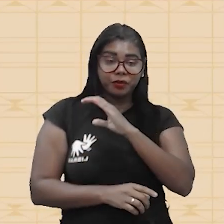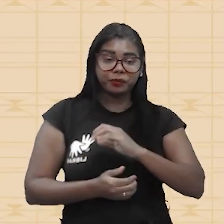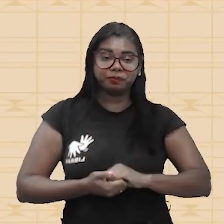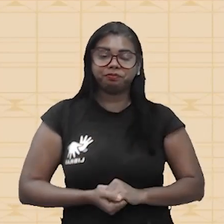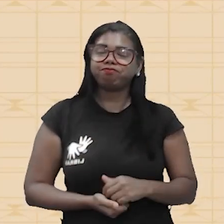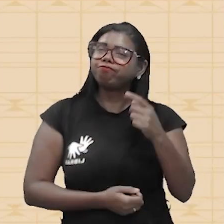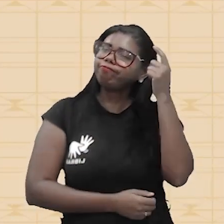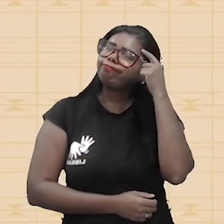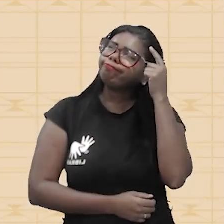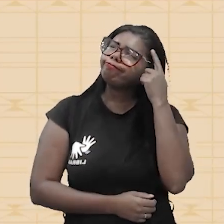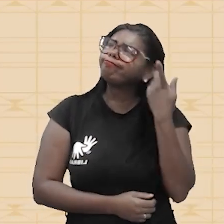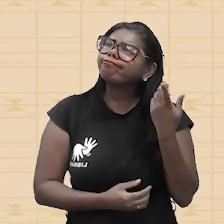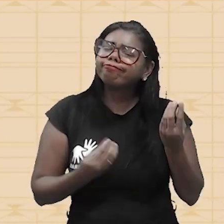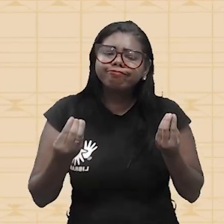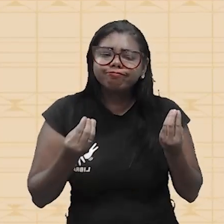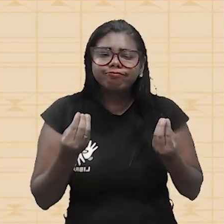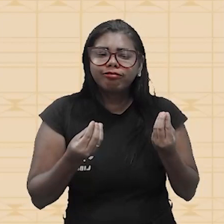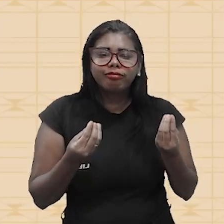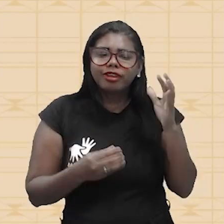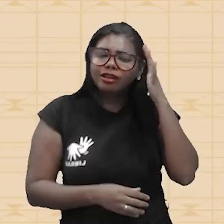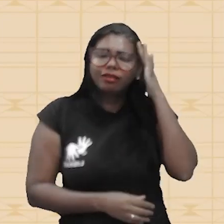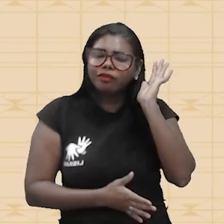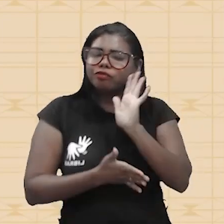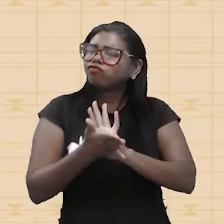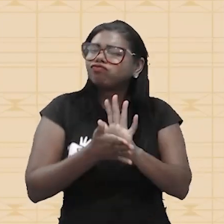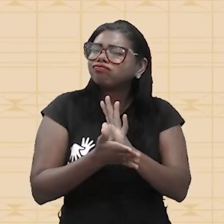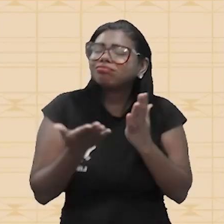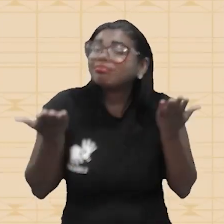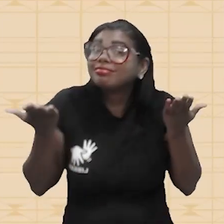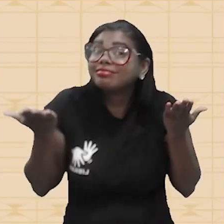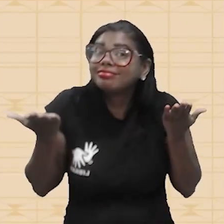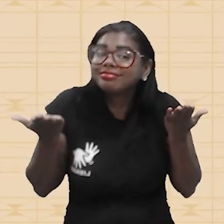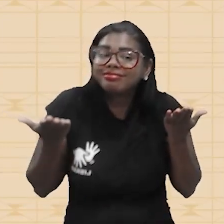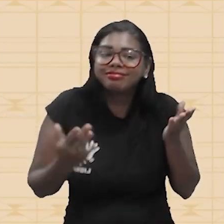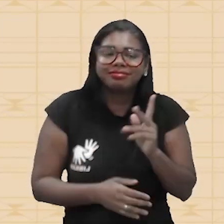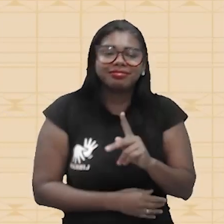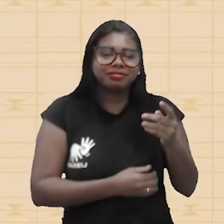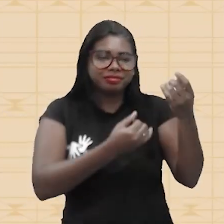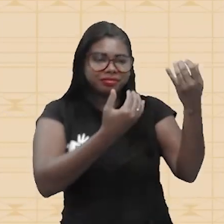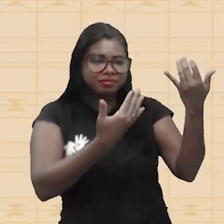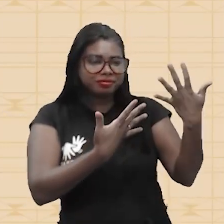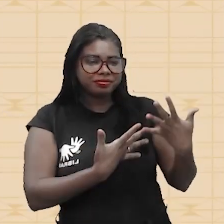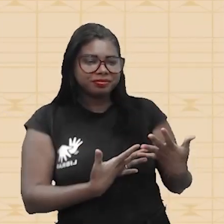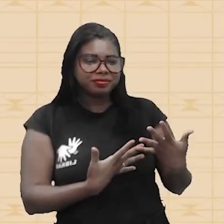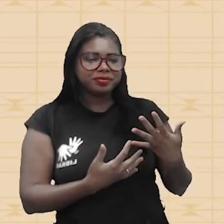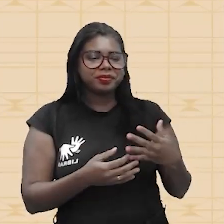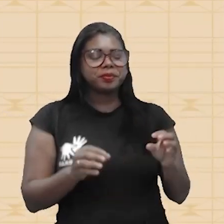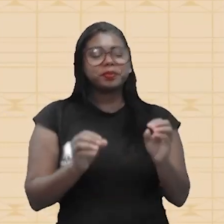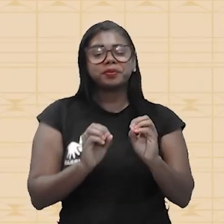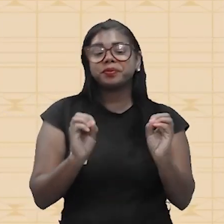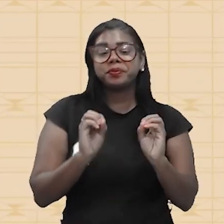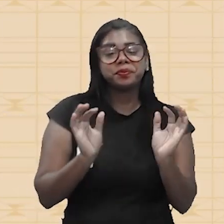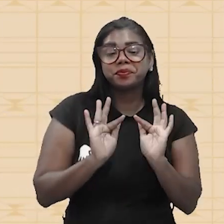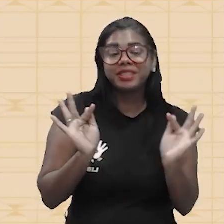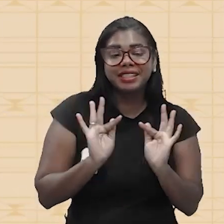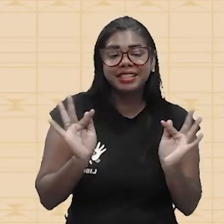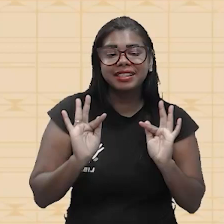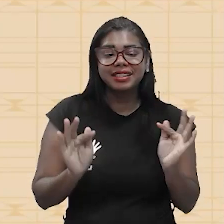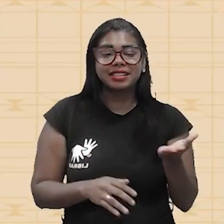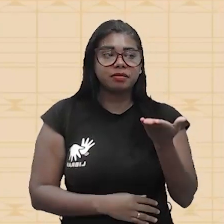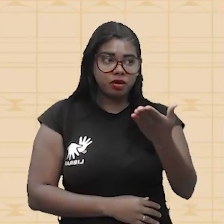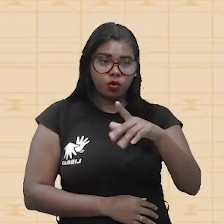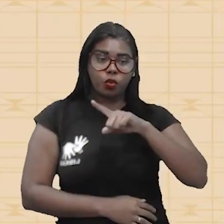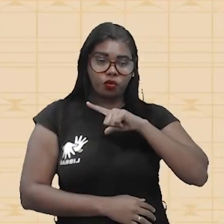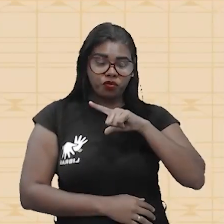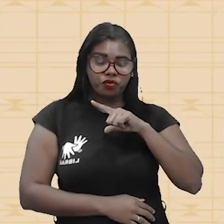pensando, Paulinho, eu não entendi. Eu não entendi isso que você me falou. É simples, Meketreff. Quando você tem a